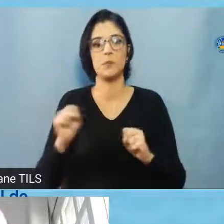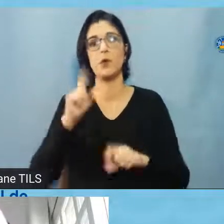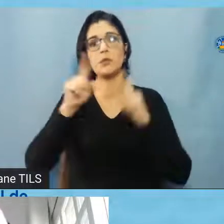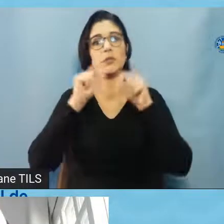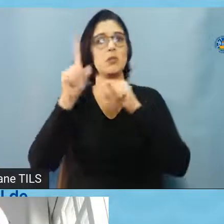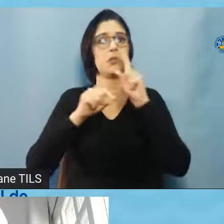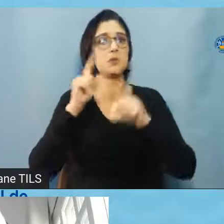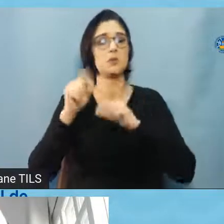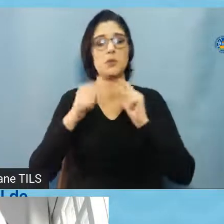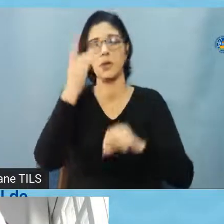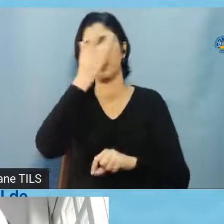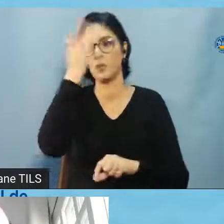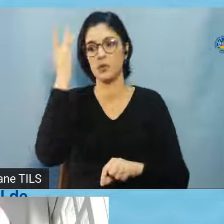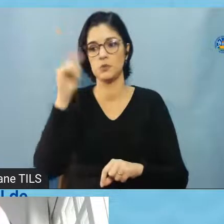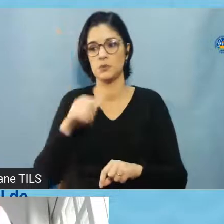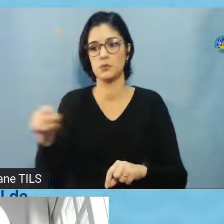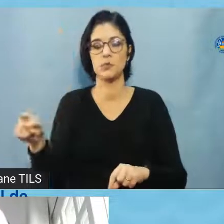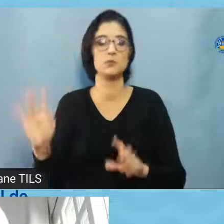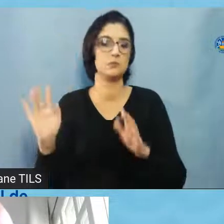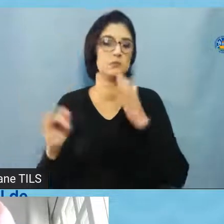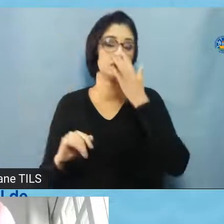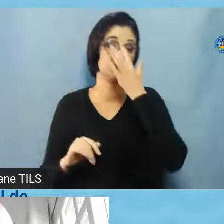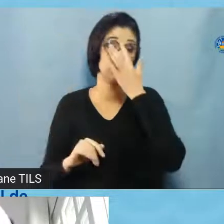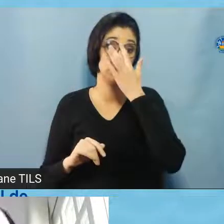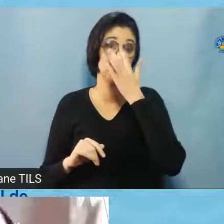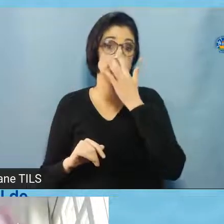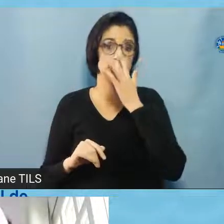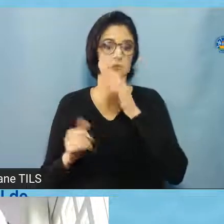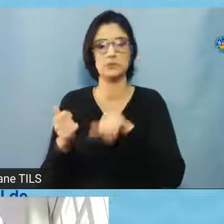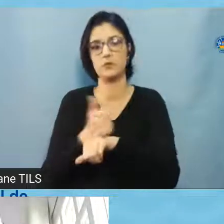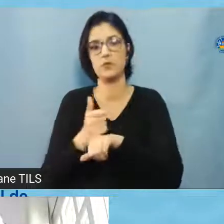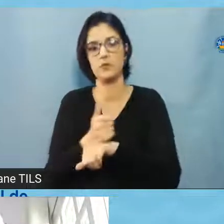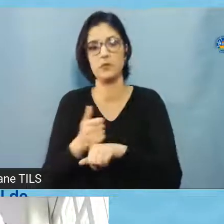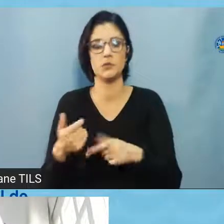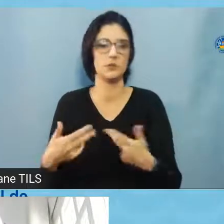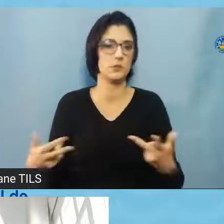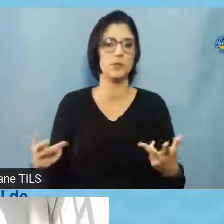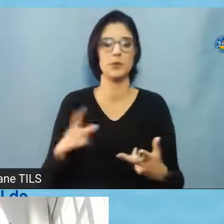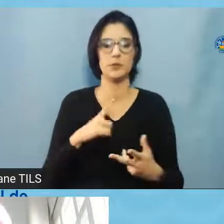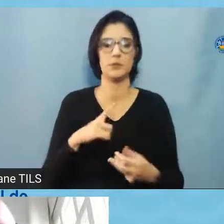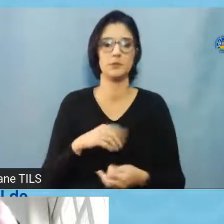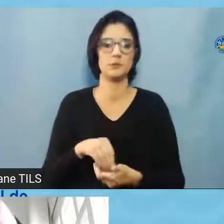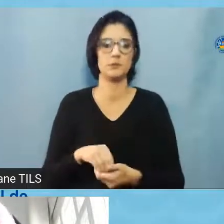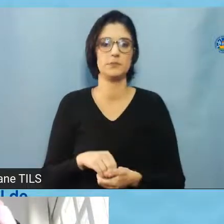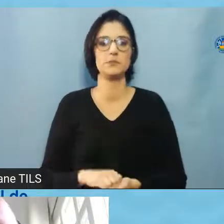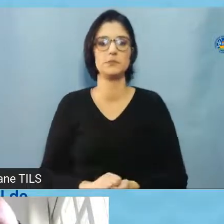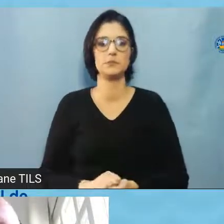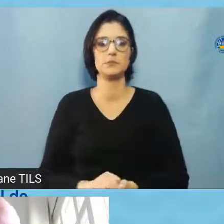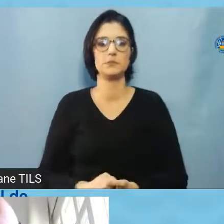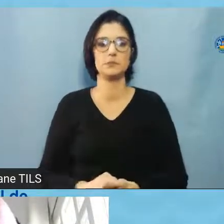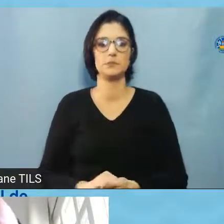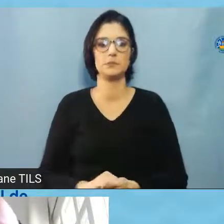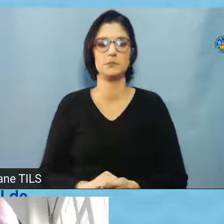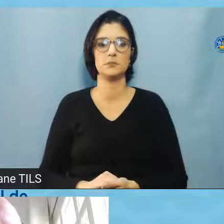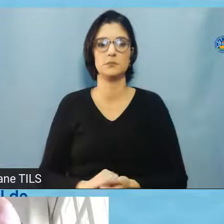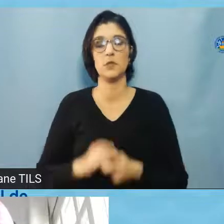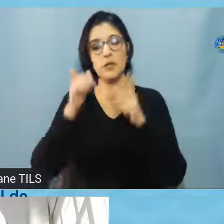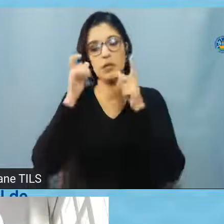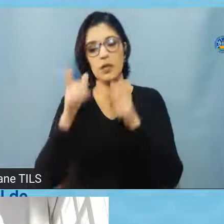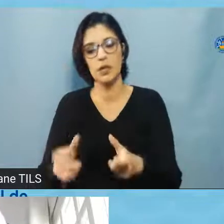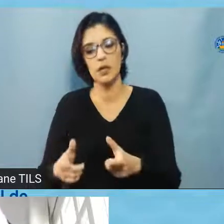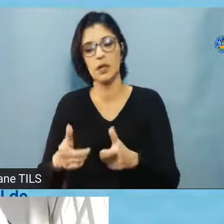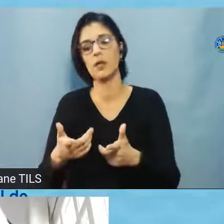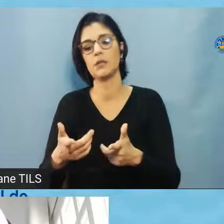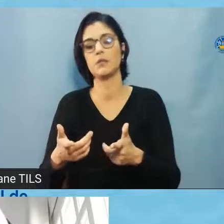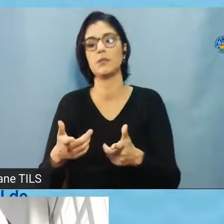selecionar o perfil do indivíduo, então, profissão, uma série de outras questões, ou interesse de consumo, no caso do marketing,